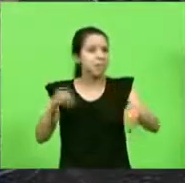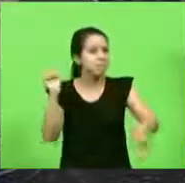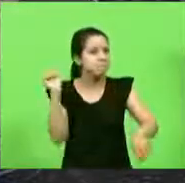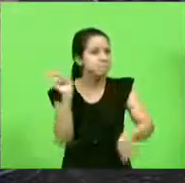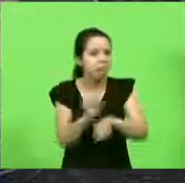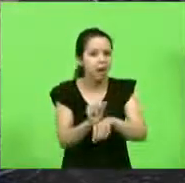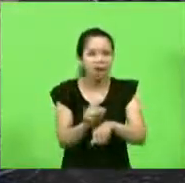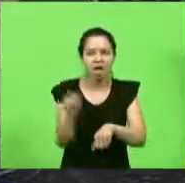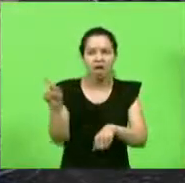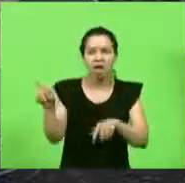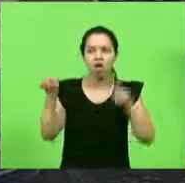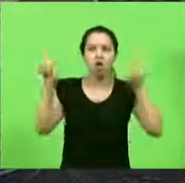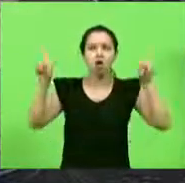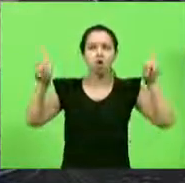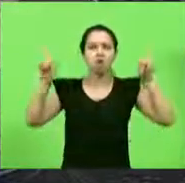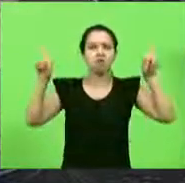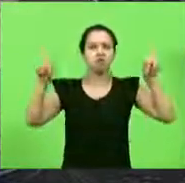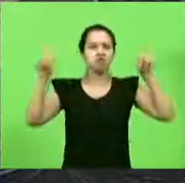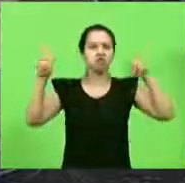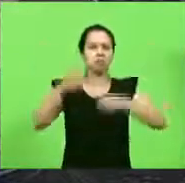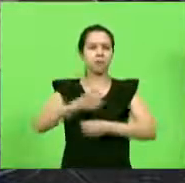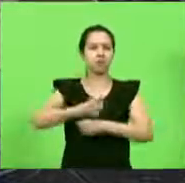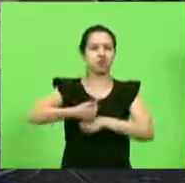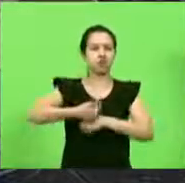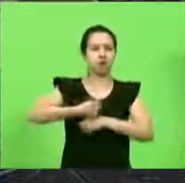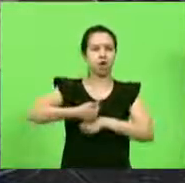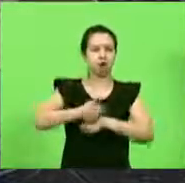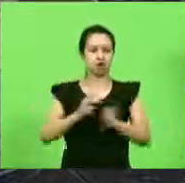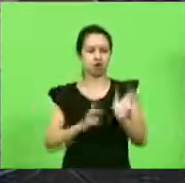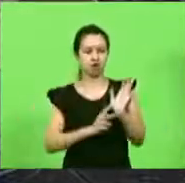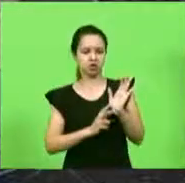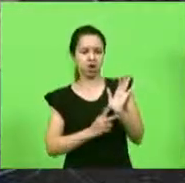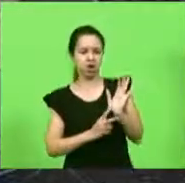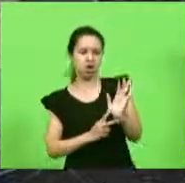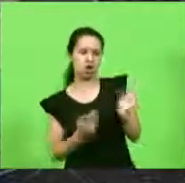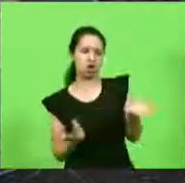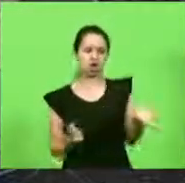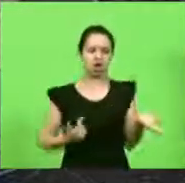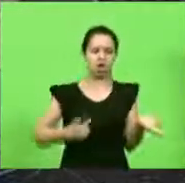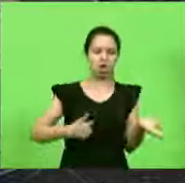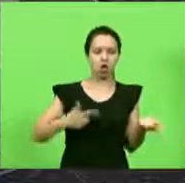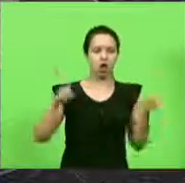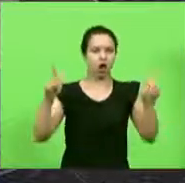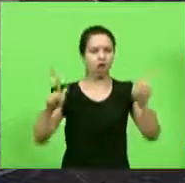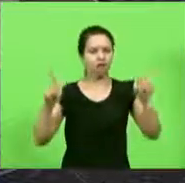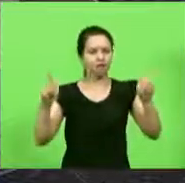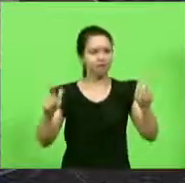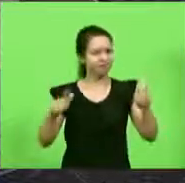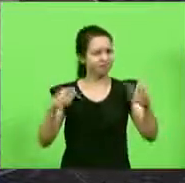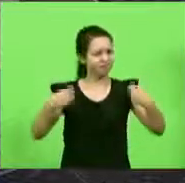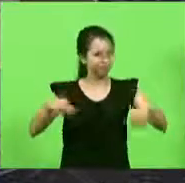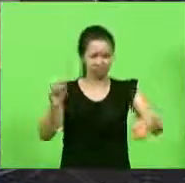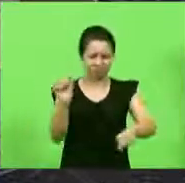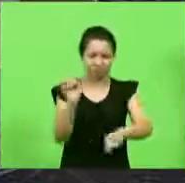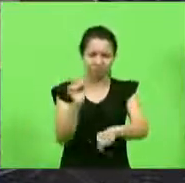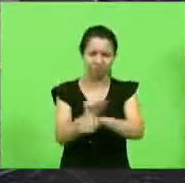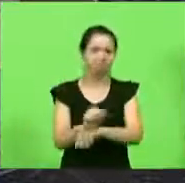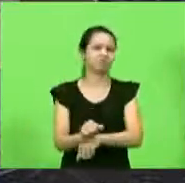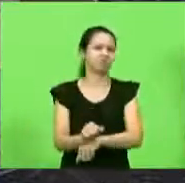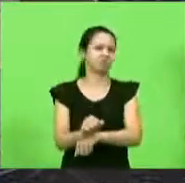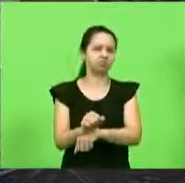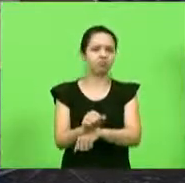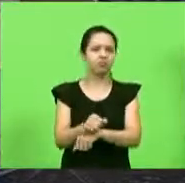do grevista profissional, do sindicalista que faz greve. Não, a gente tem que parar com isso, tem que parar com essa história.